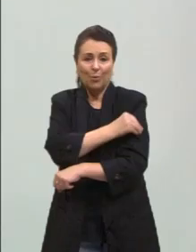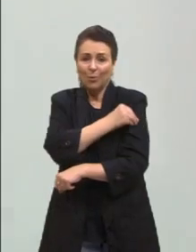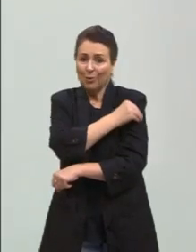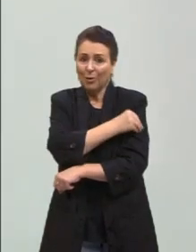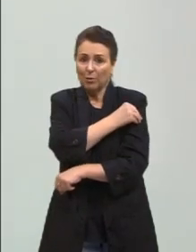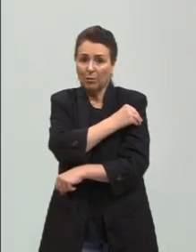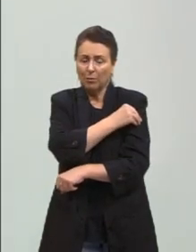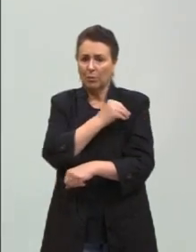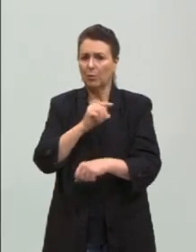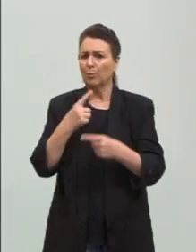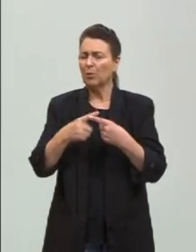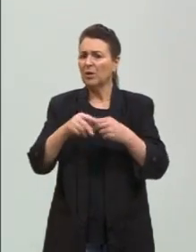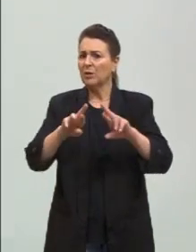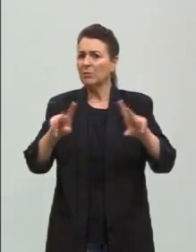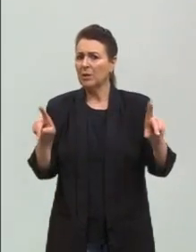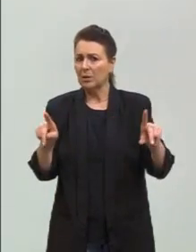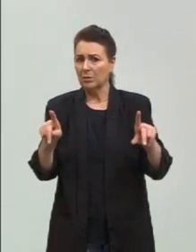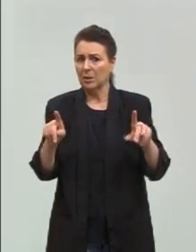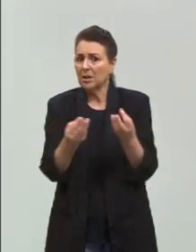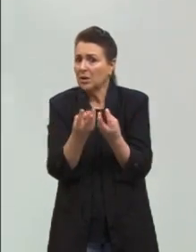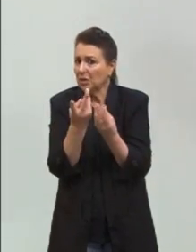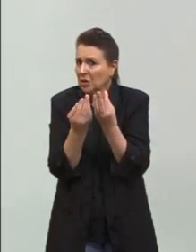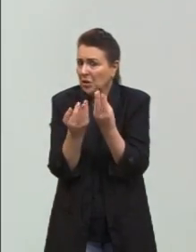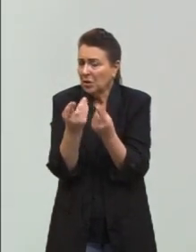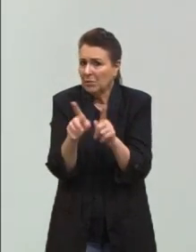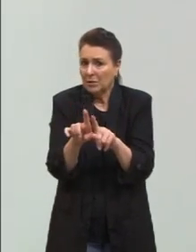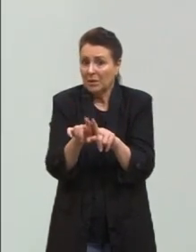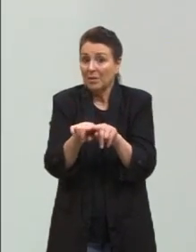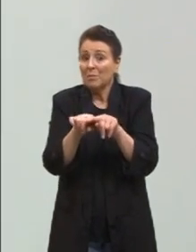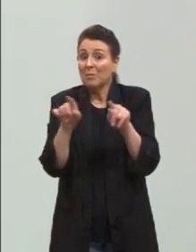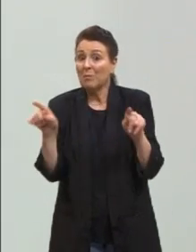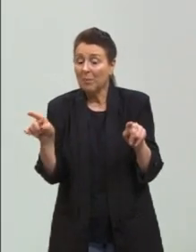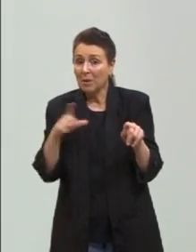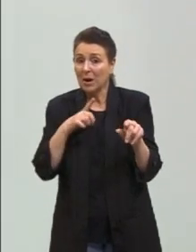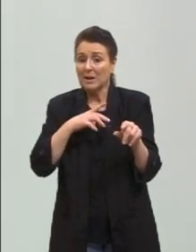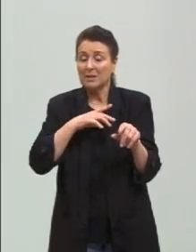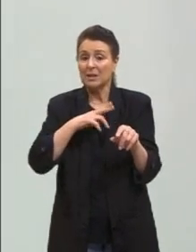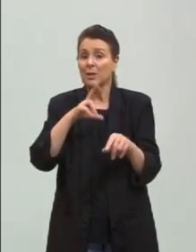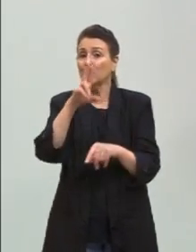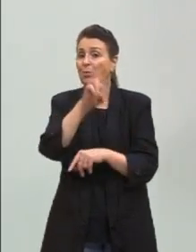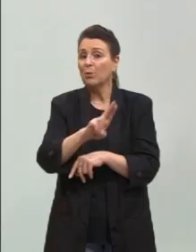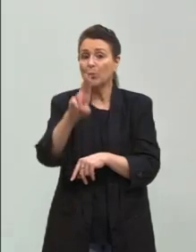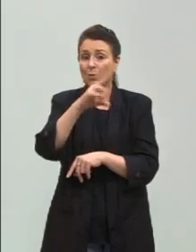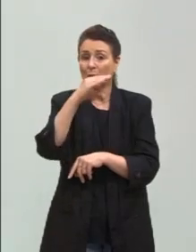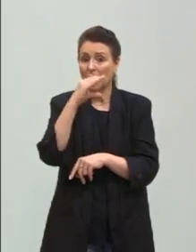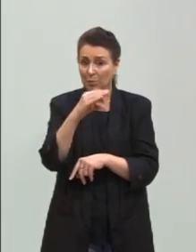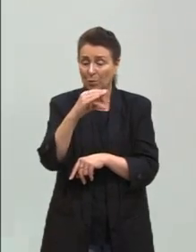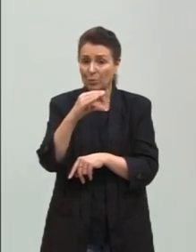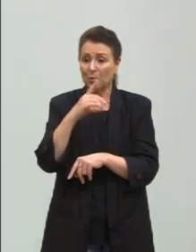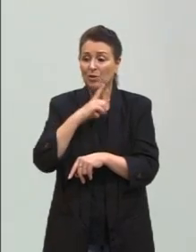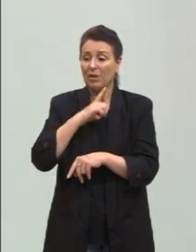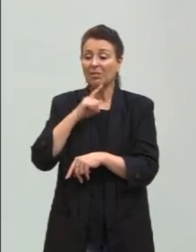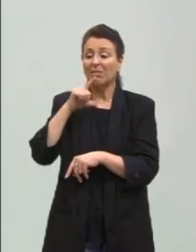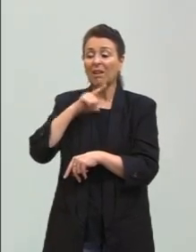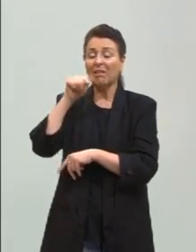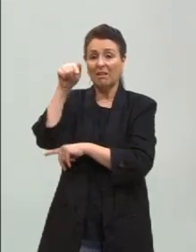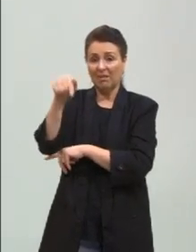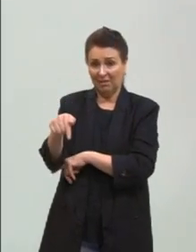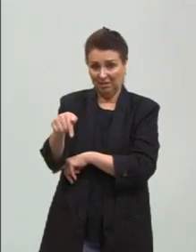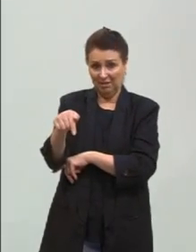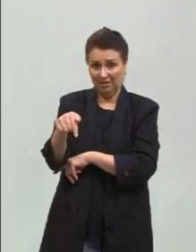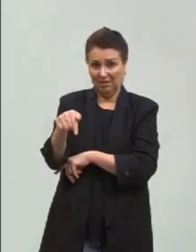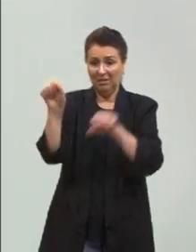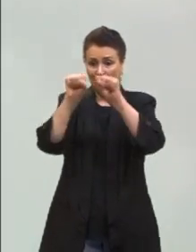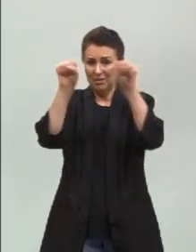Ah, é um combustível de queima. Sim, mas em vez de você tirar aquele carbono que já estava depositado, que já estava fora do